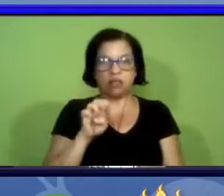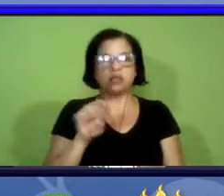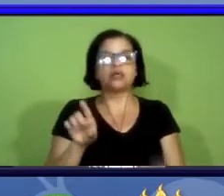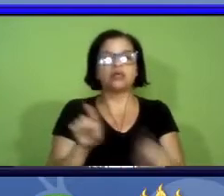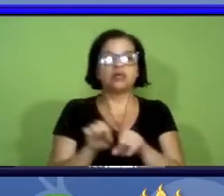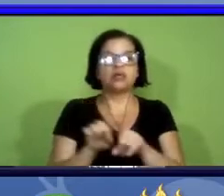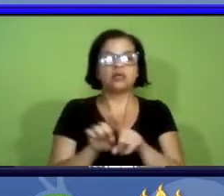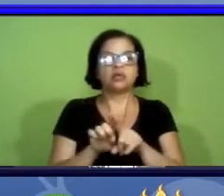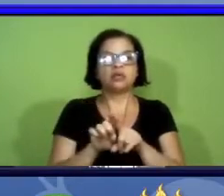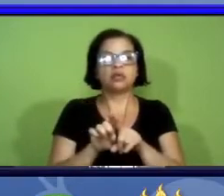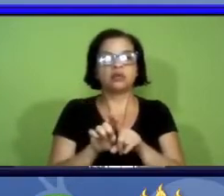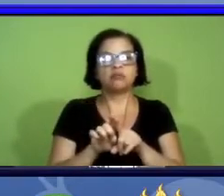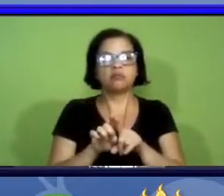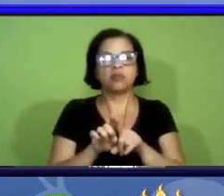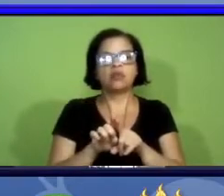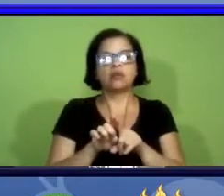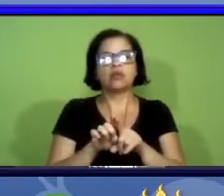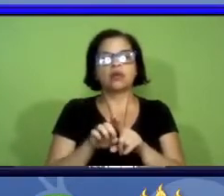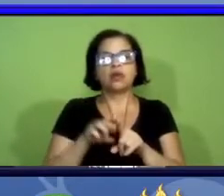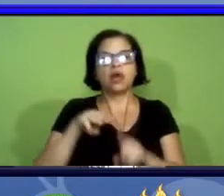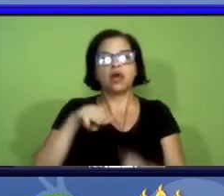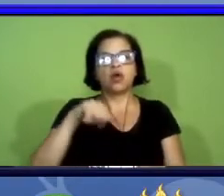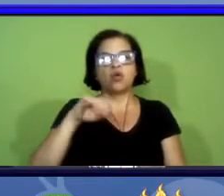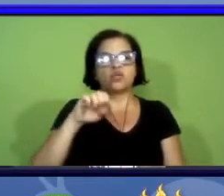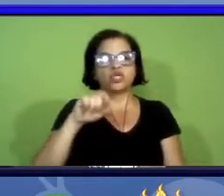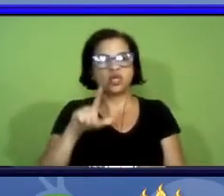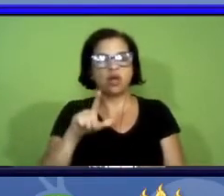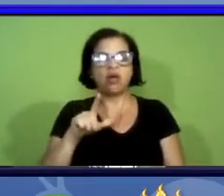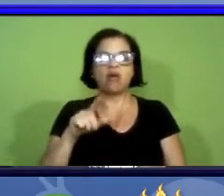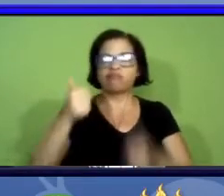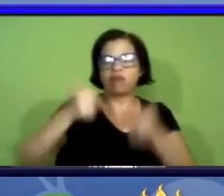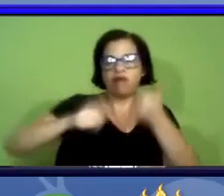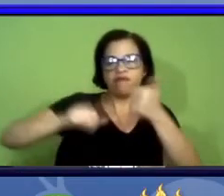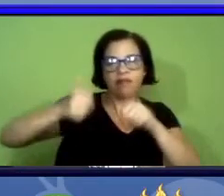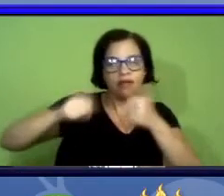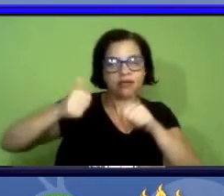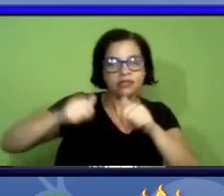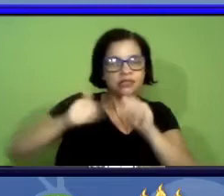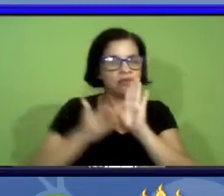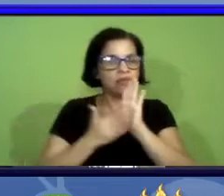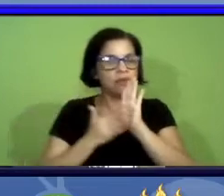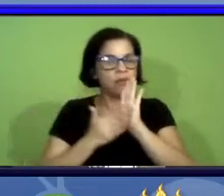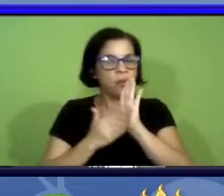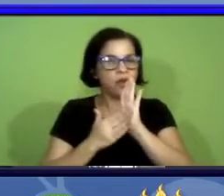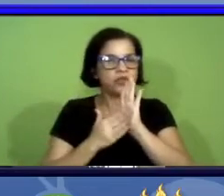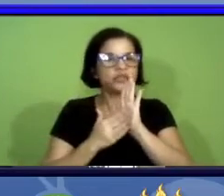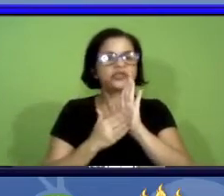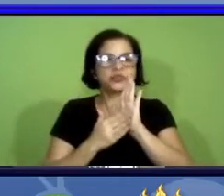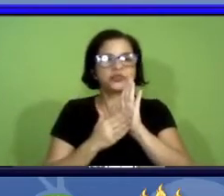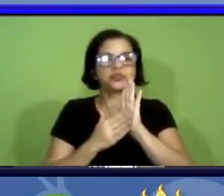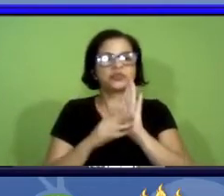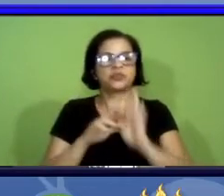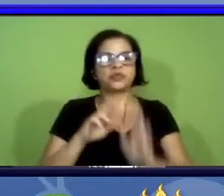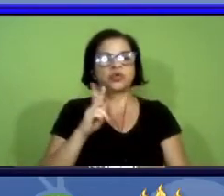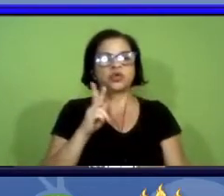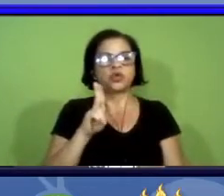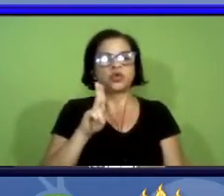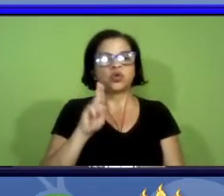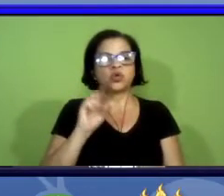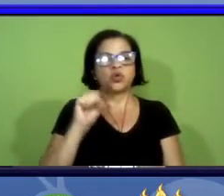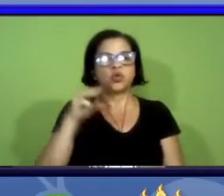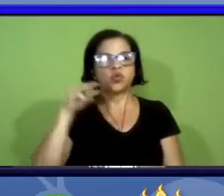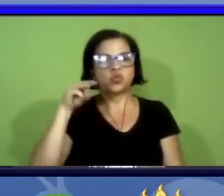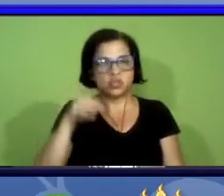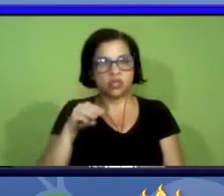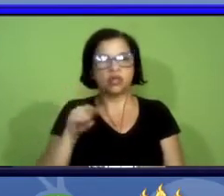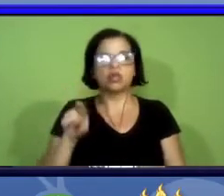Michel Valim pelas avaliações das propostas que foram submetidas ao Russan e ao